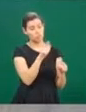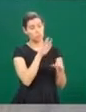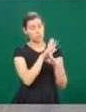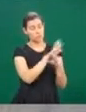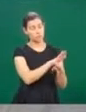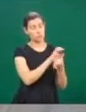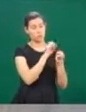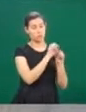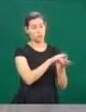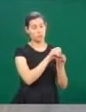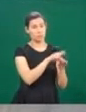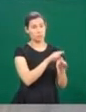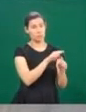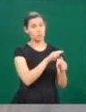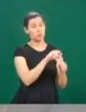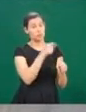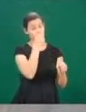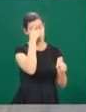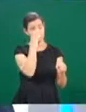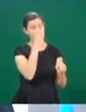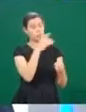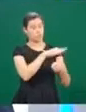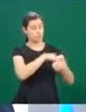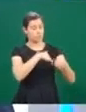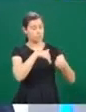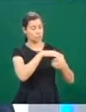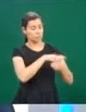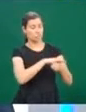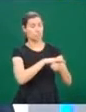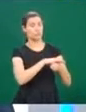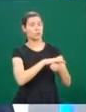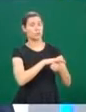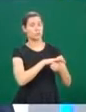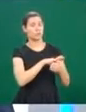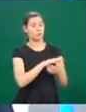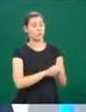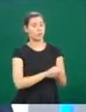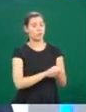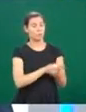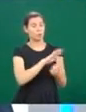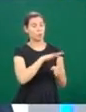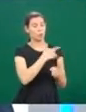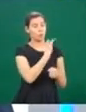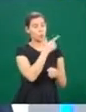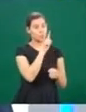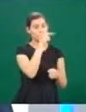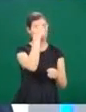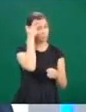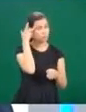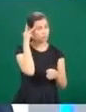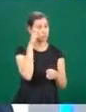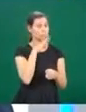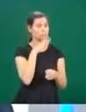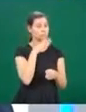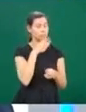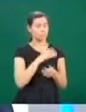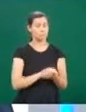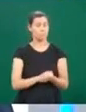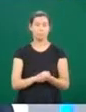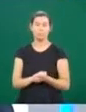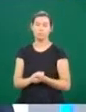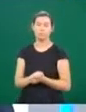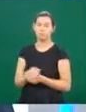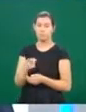levando a comunidade externa também esse conhecimento. Exatamente. A nossa expectativa é atrair para o seminário